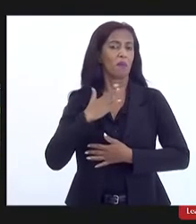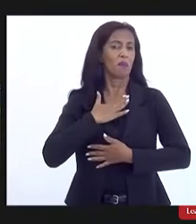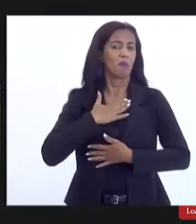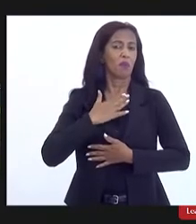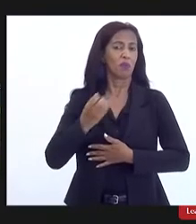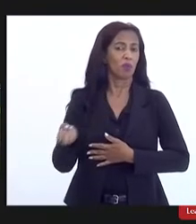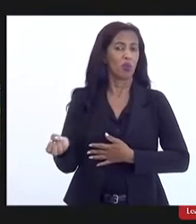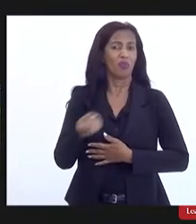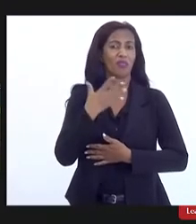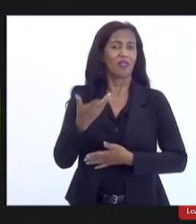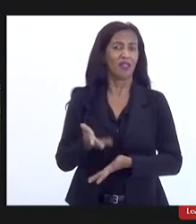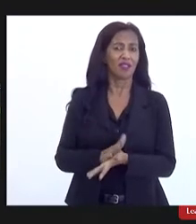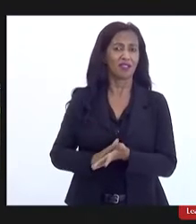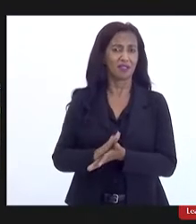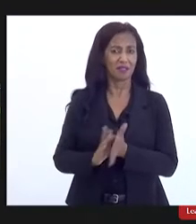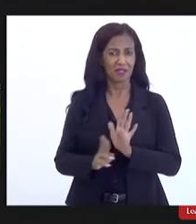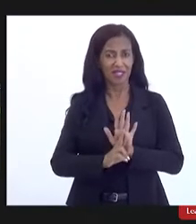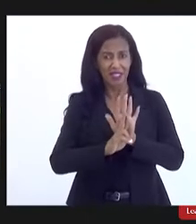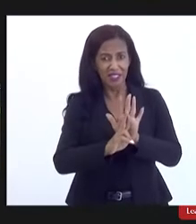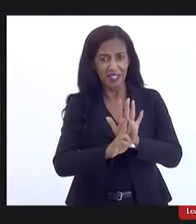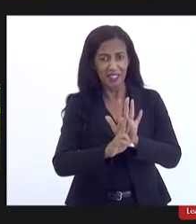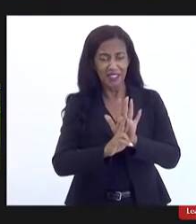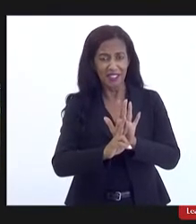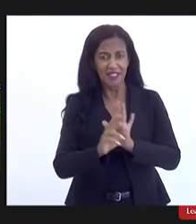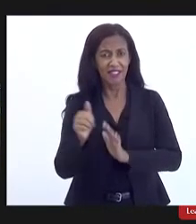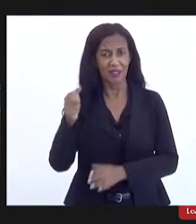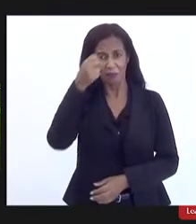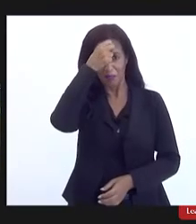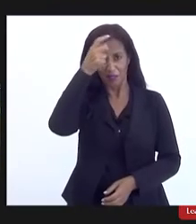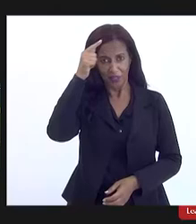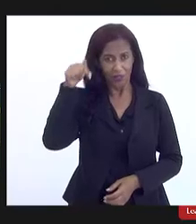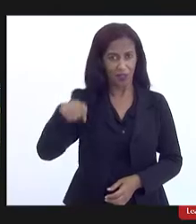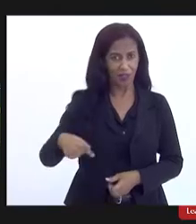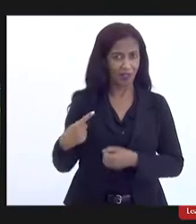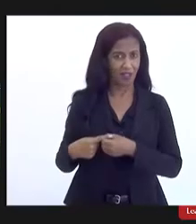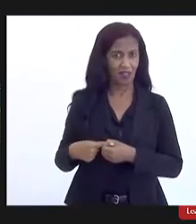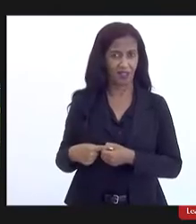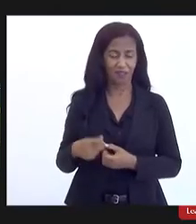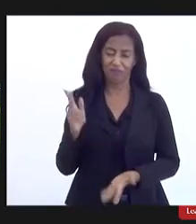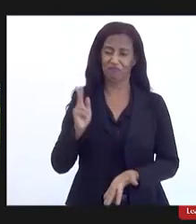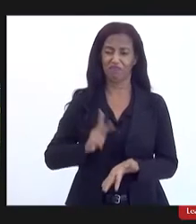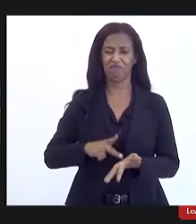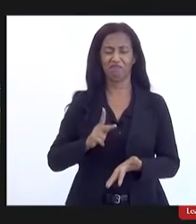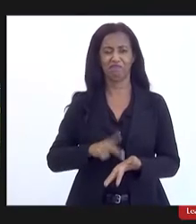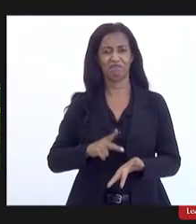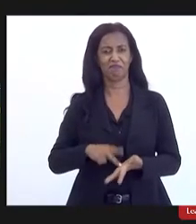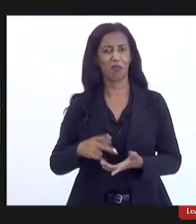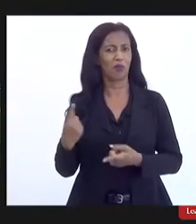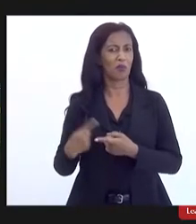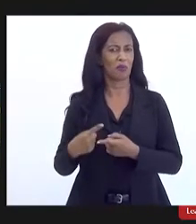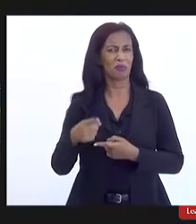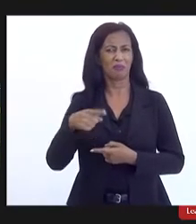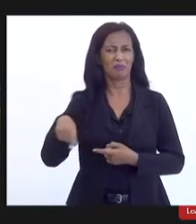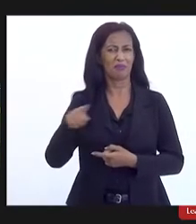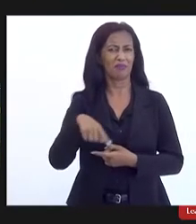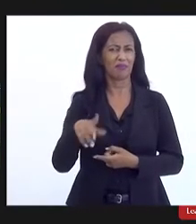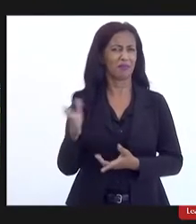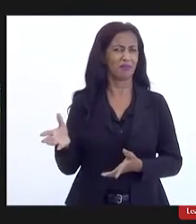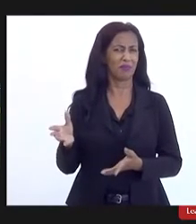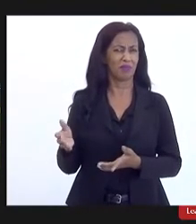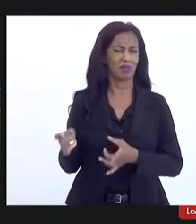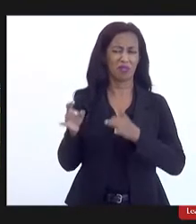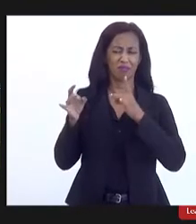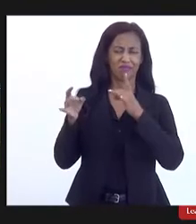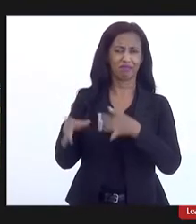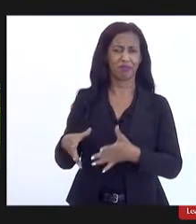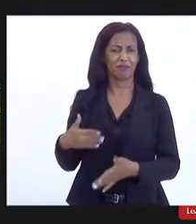novidade nenhuma não ter representante da prefeitura municipal sinceramente porque eles são omissos sobre essas